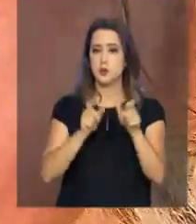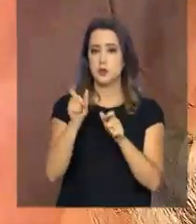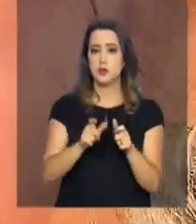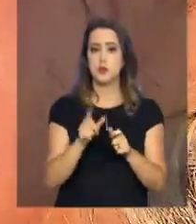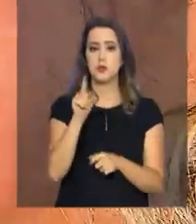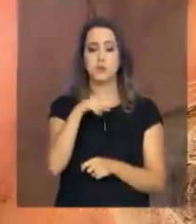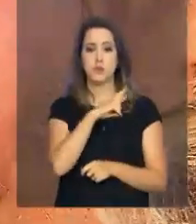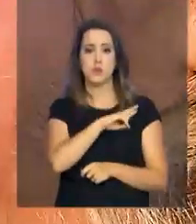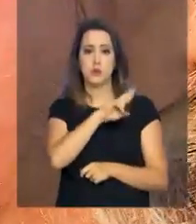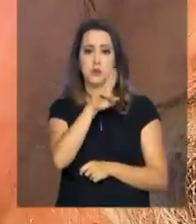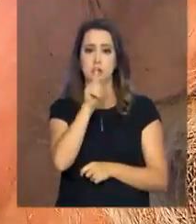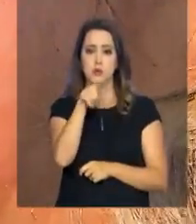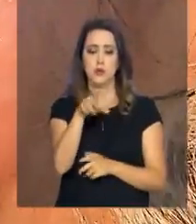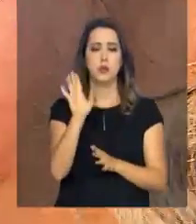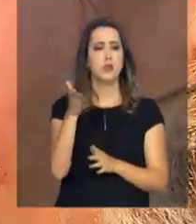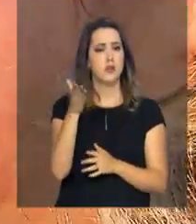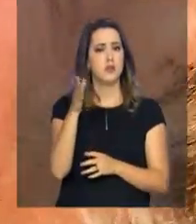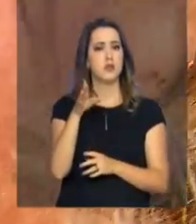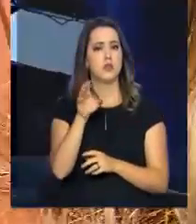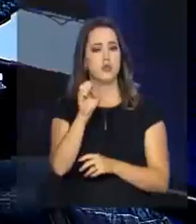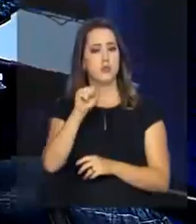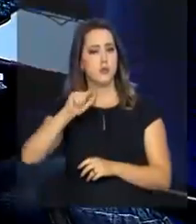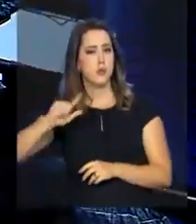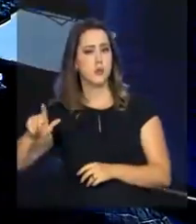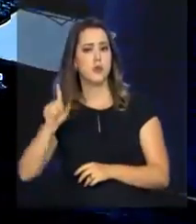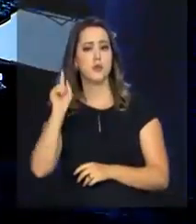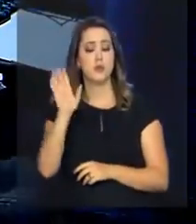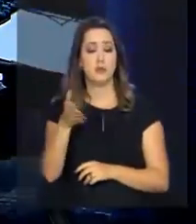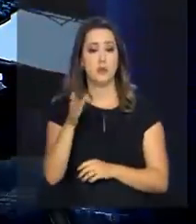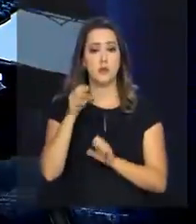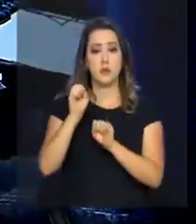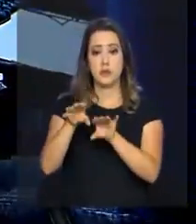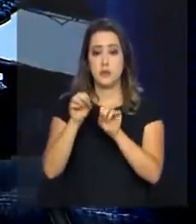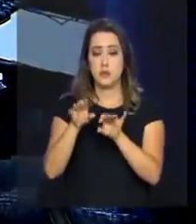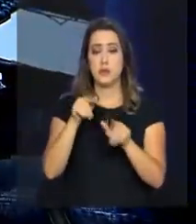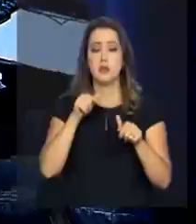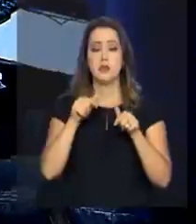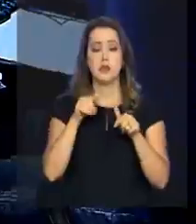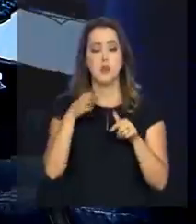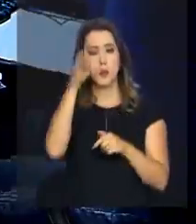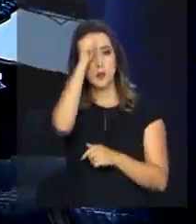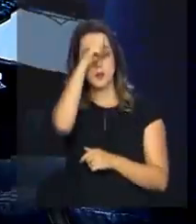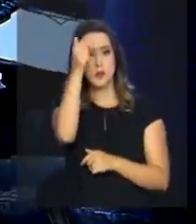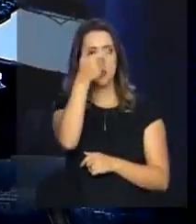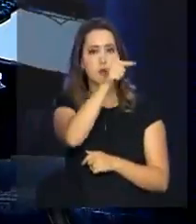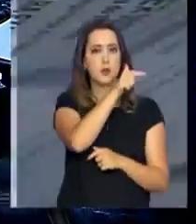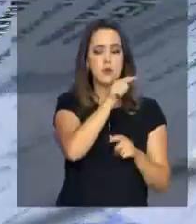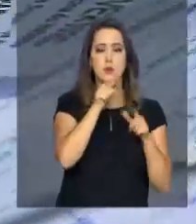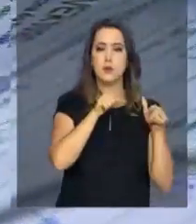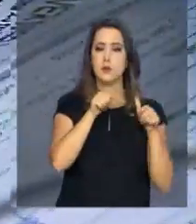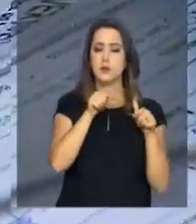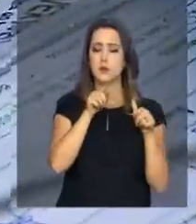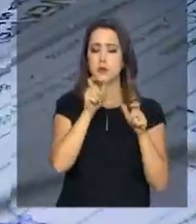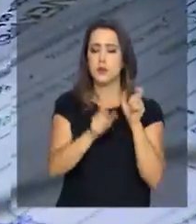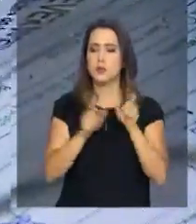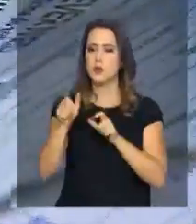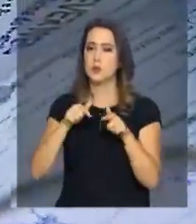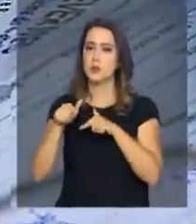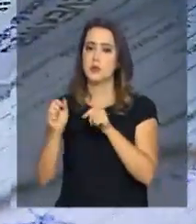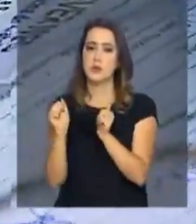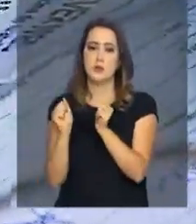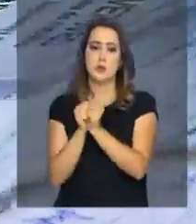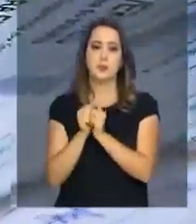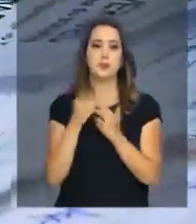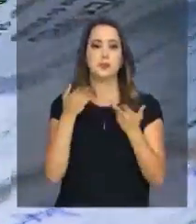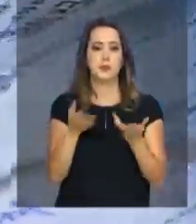a diretora se especializou em E-Social e agora ensina o que aprendeu para outras pessoas. Ela lembra que os